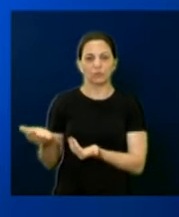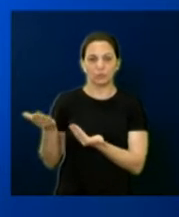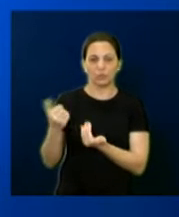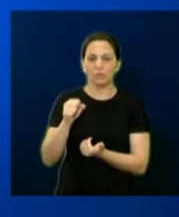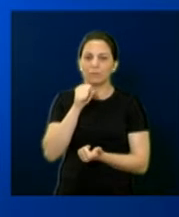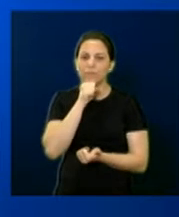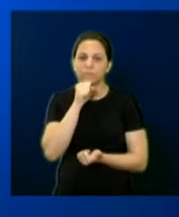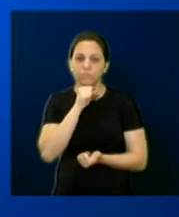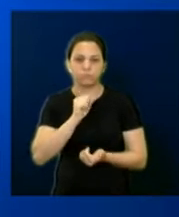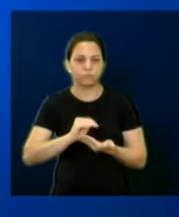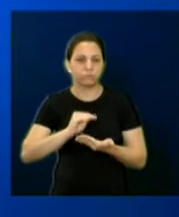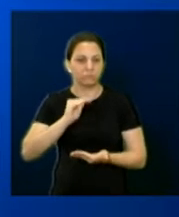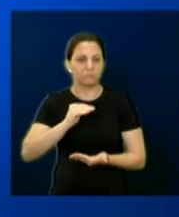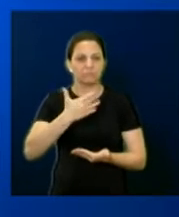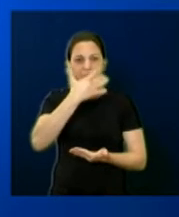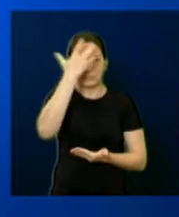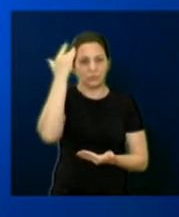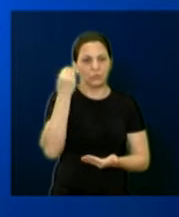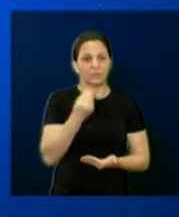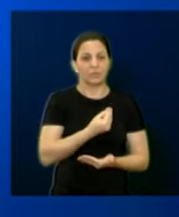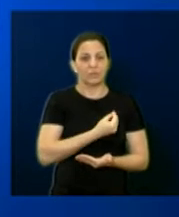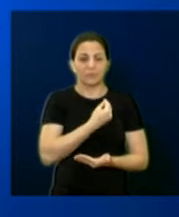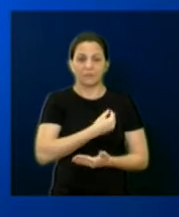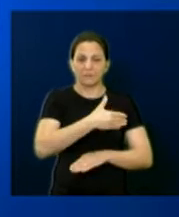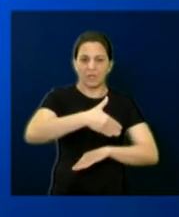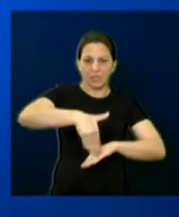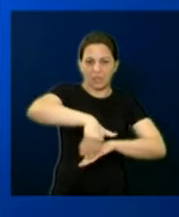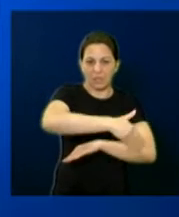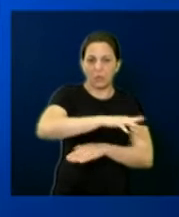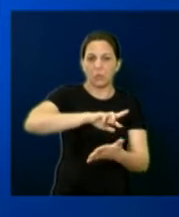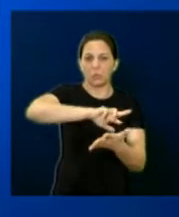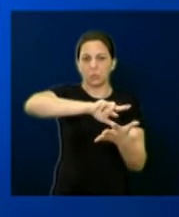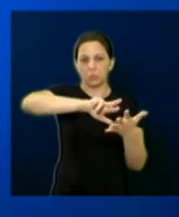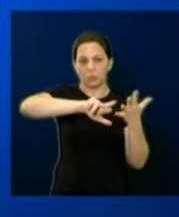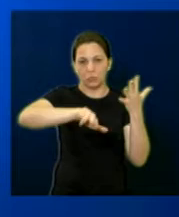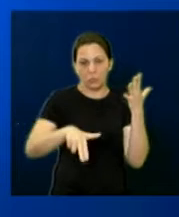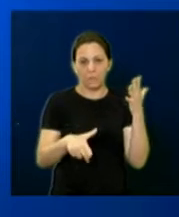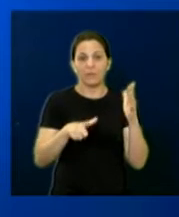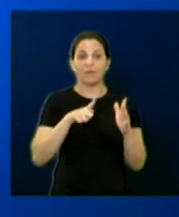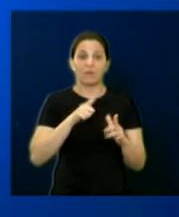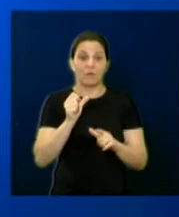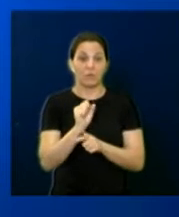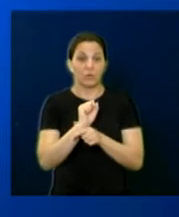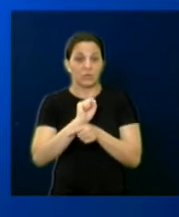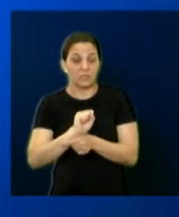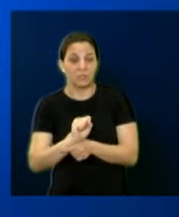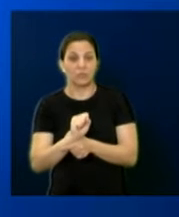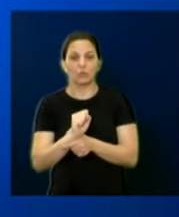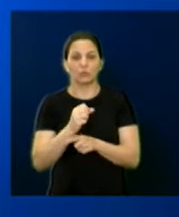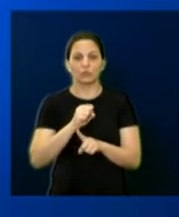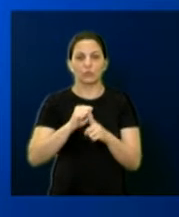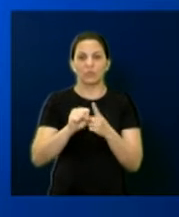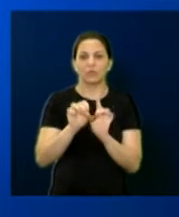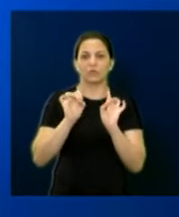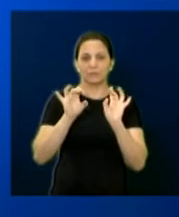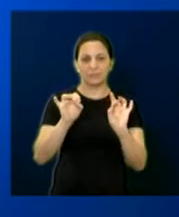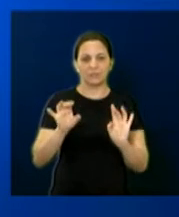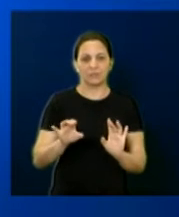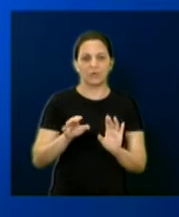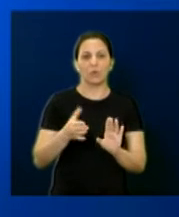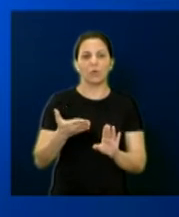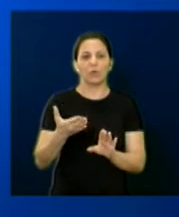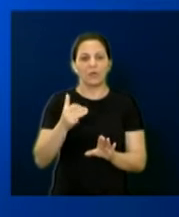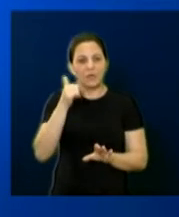idosos, pessoas em situação de rua, entre outros. Diante disto, o Serviço de Proteção Social Especial destina-se ao combate à exclusão